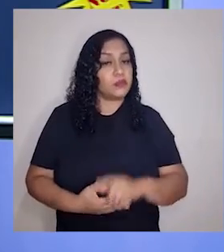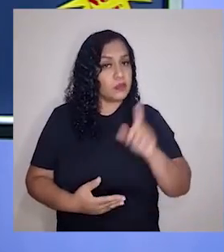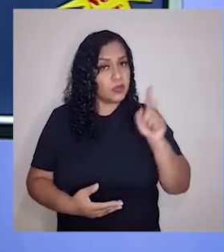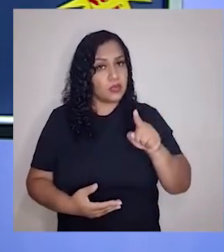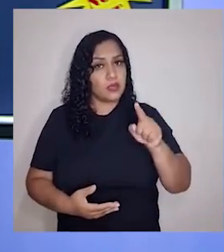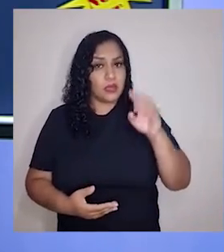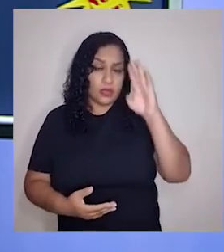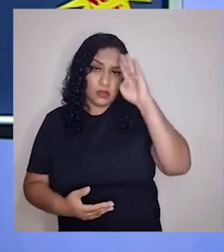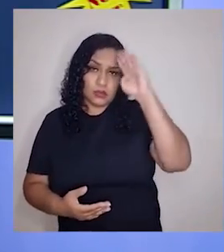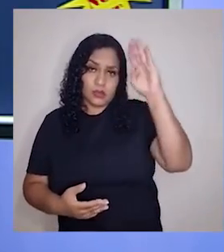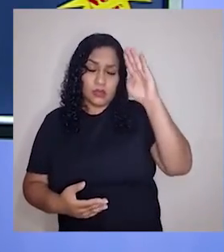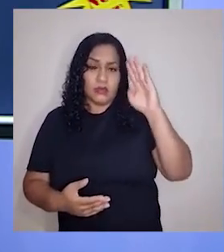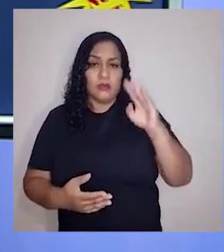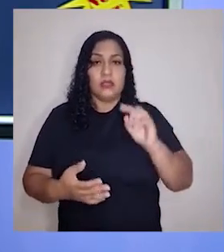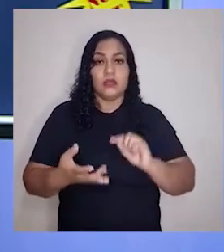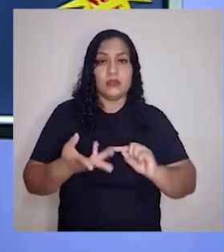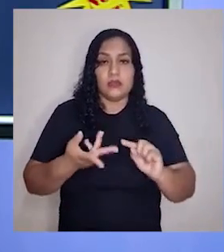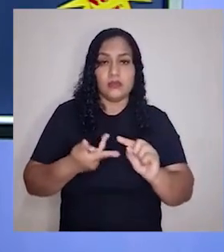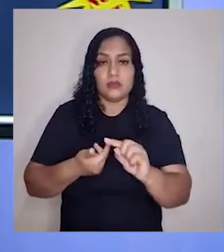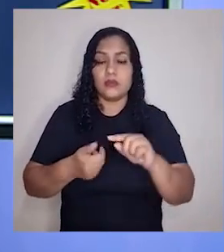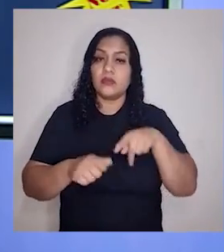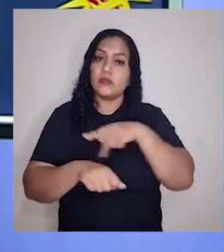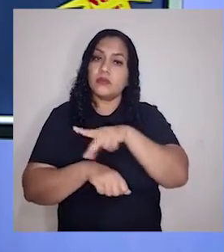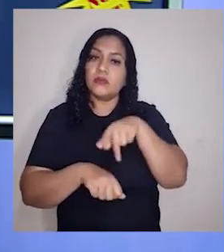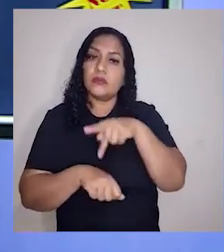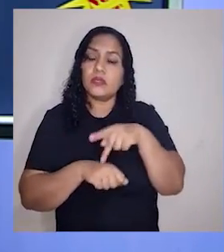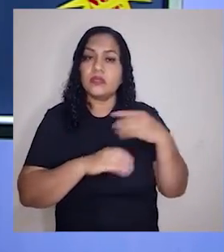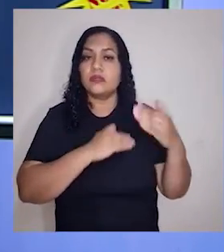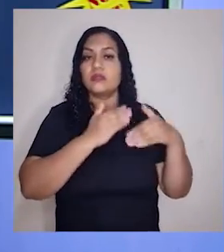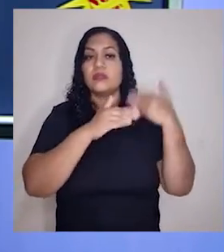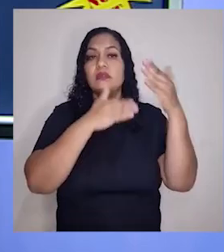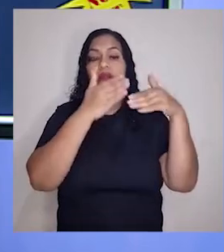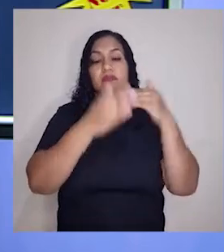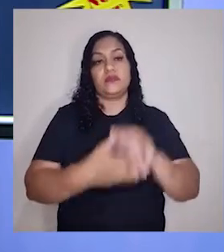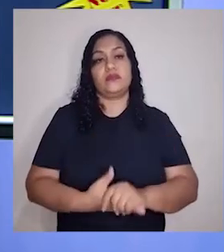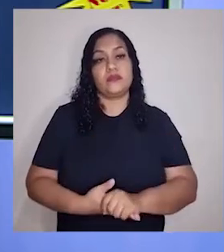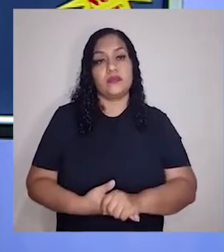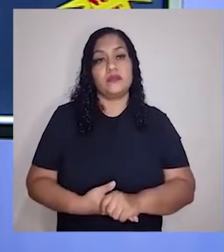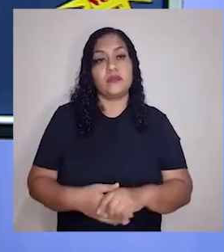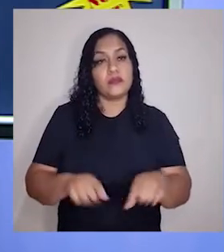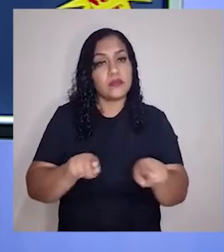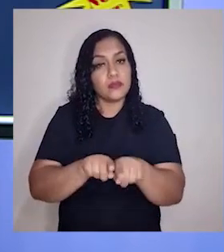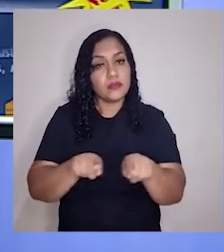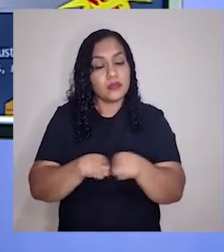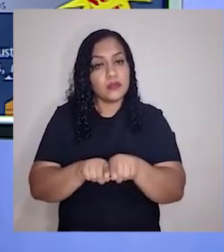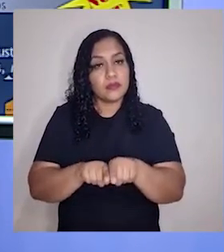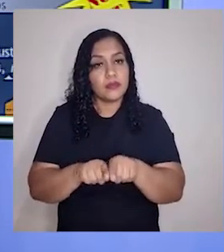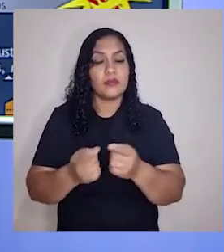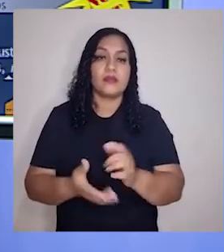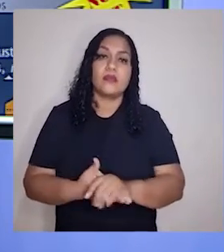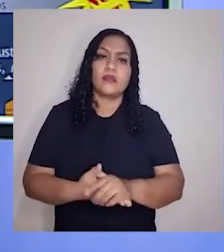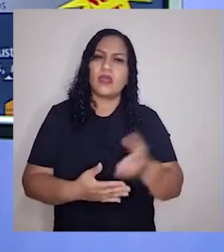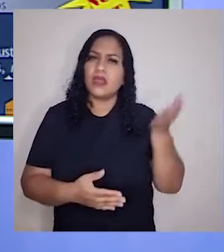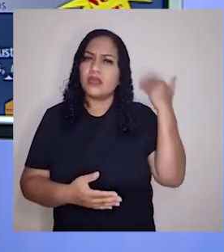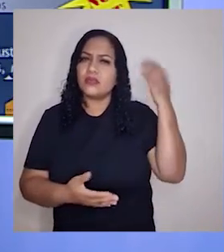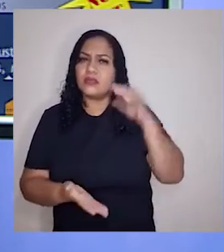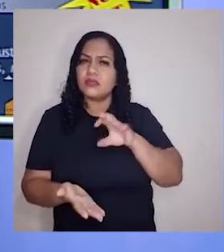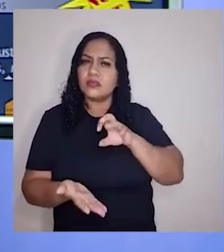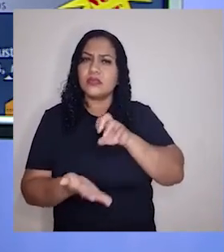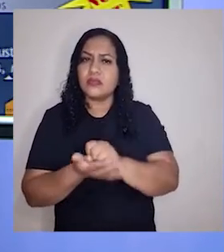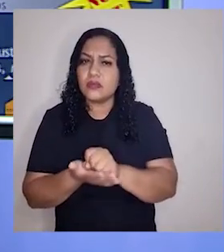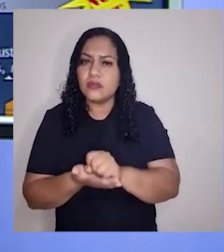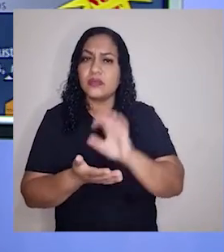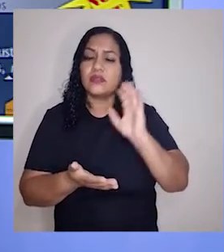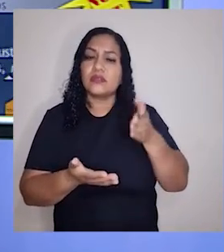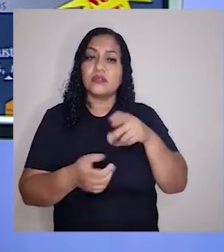Enfim, esses são os principais tópicos hoje, né? Que os países desenvolvidos, eles enviam. E as antigas